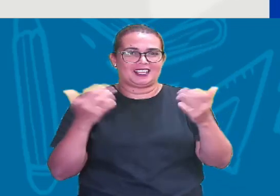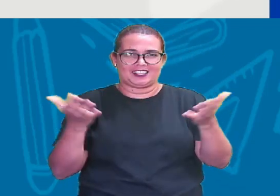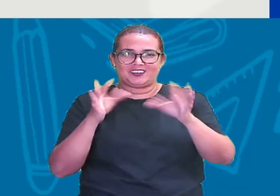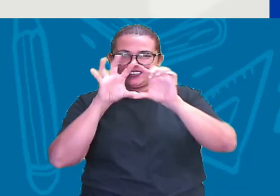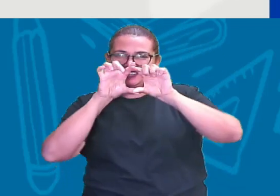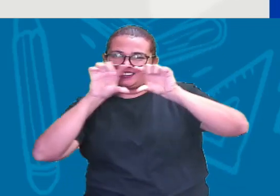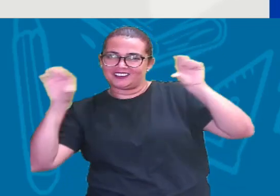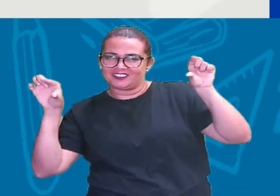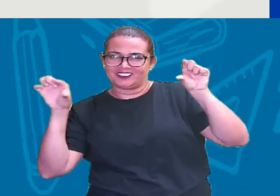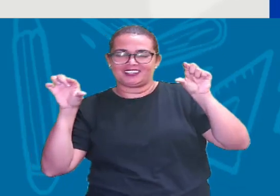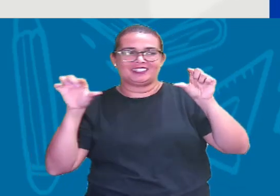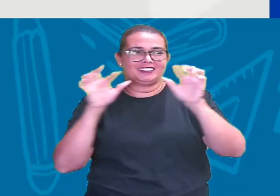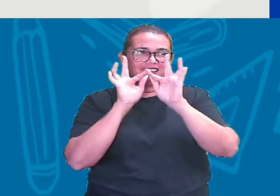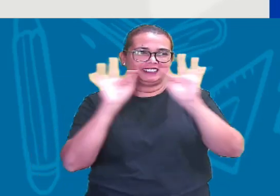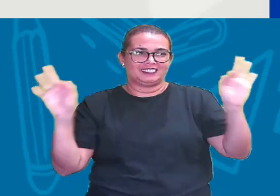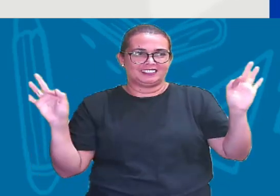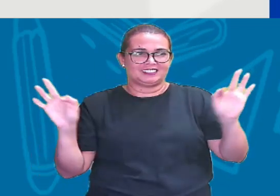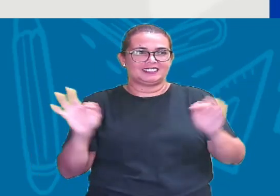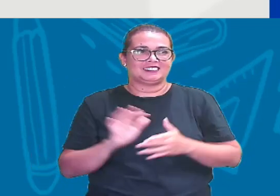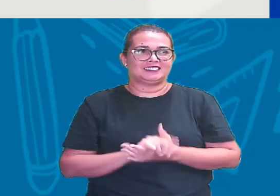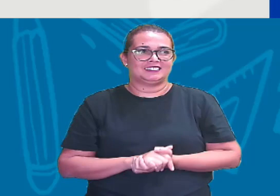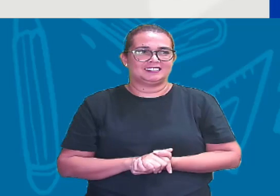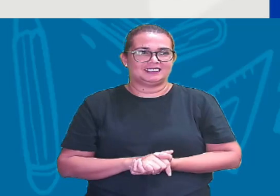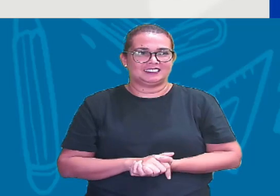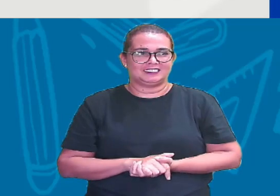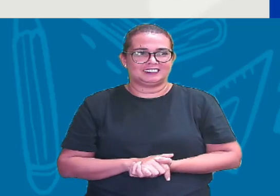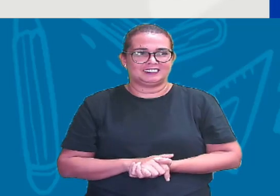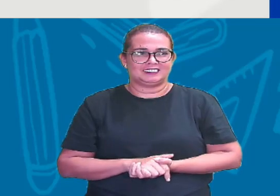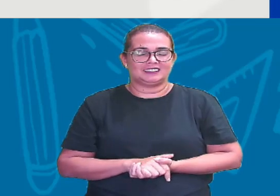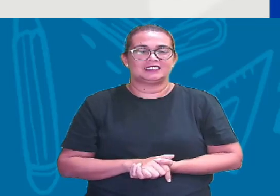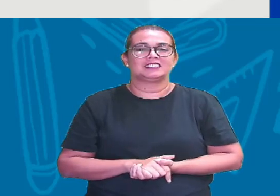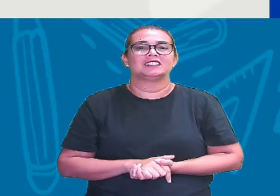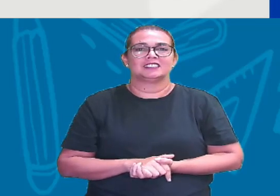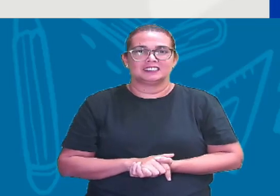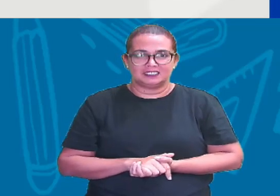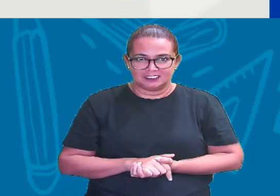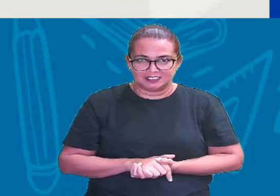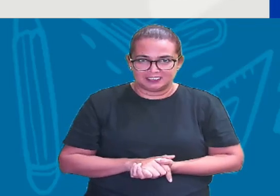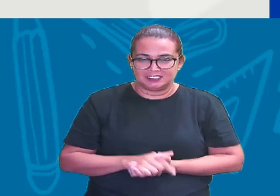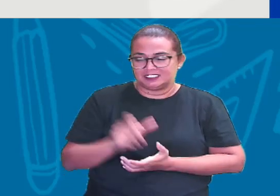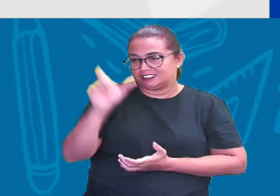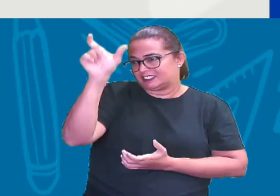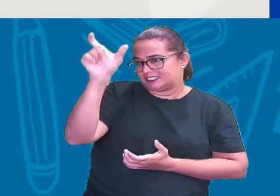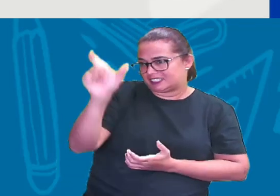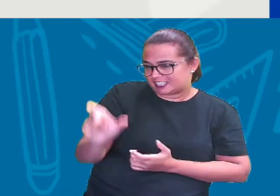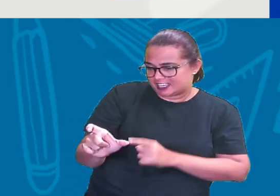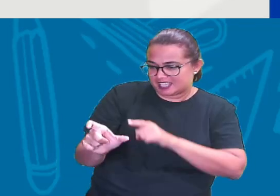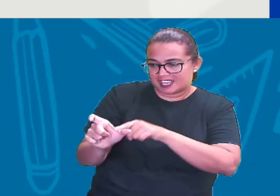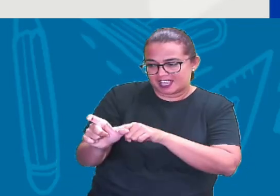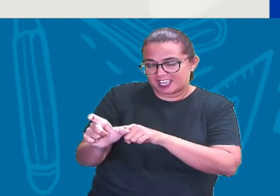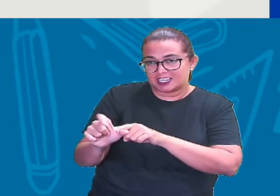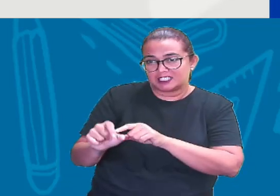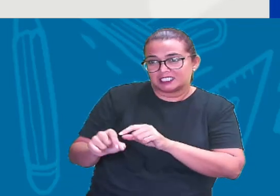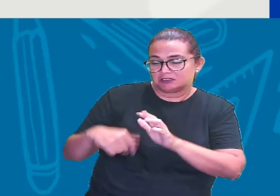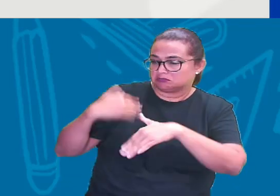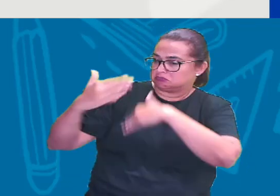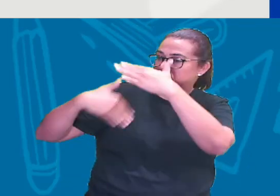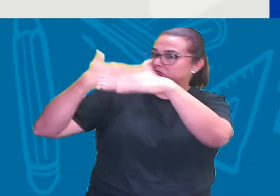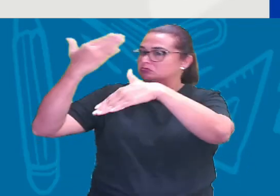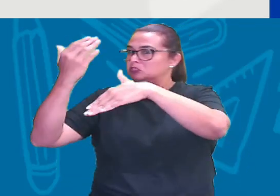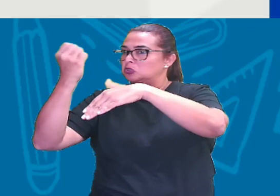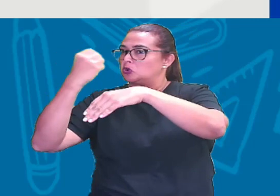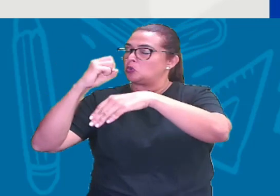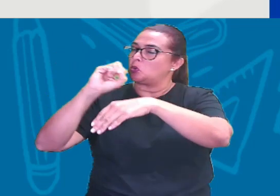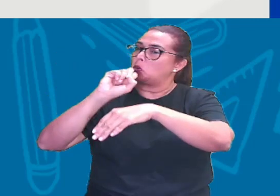frase É a vontade que faz o homem grande ou pequeno Então